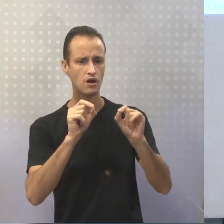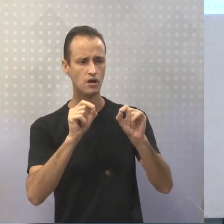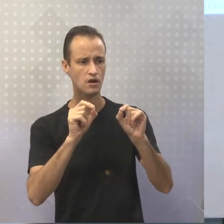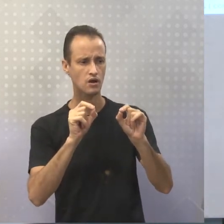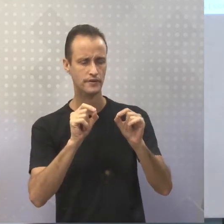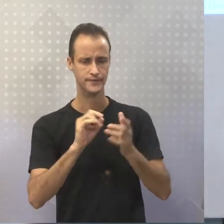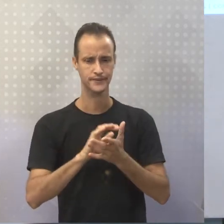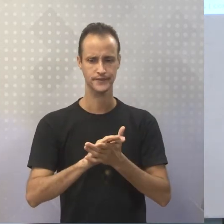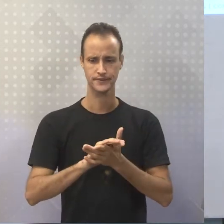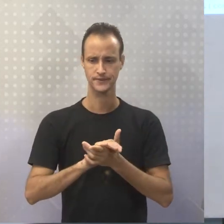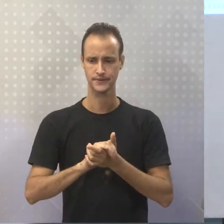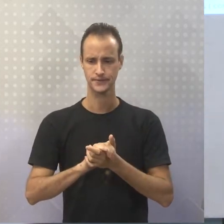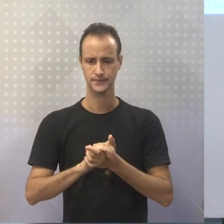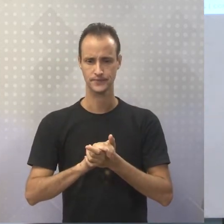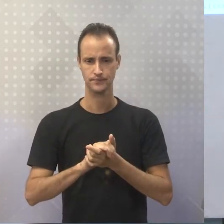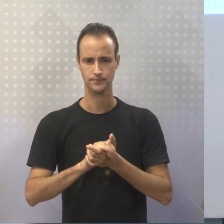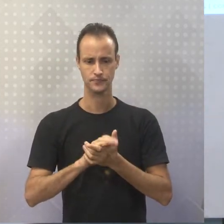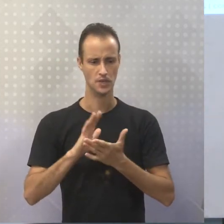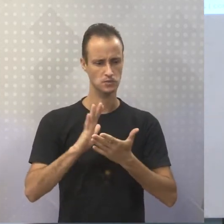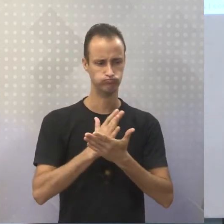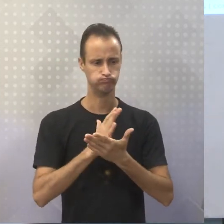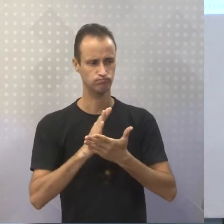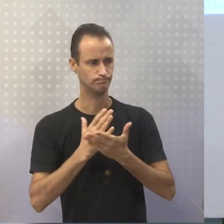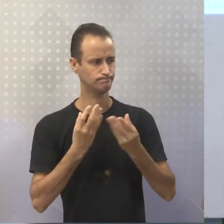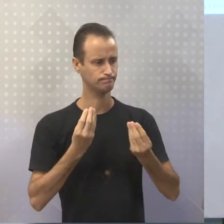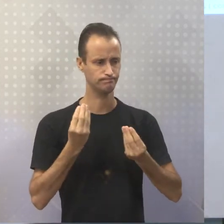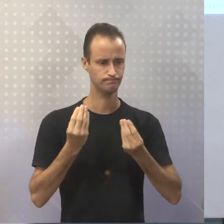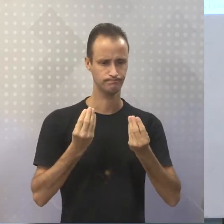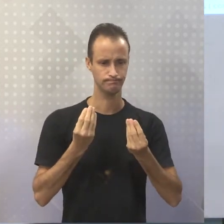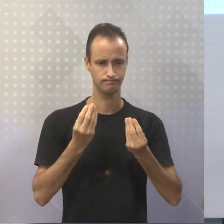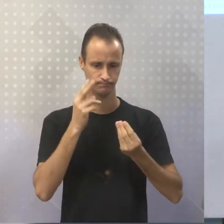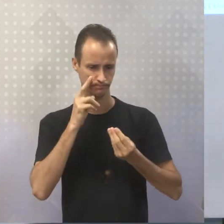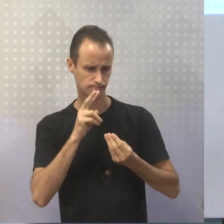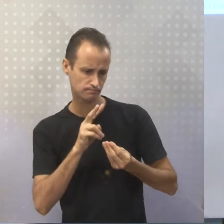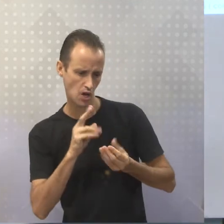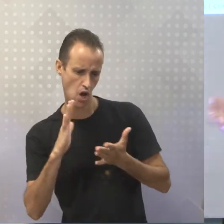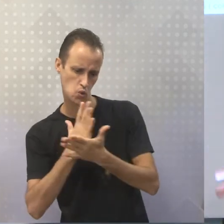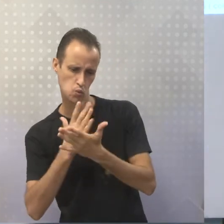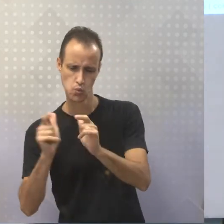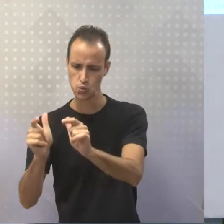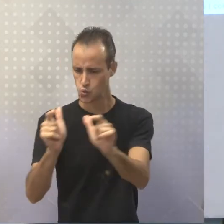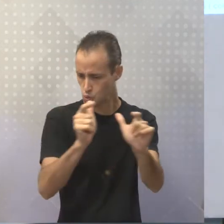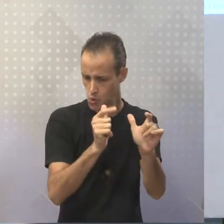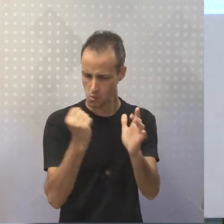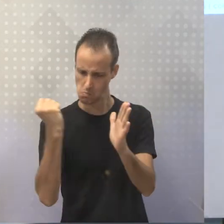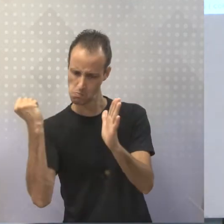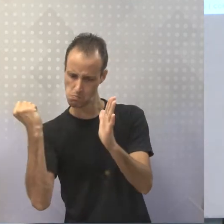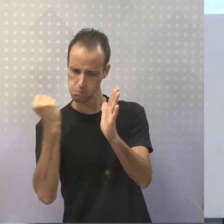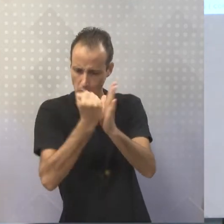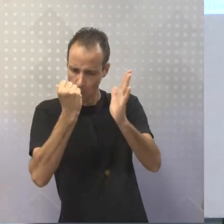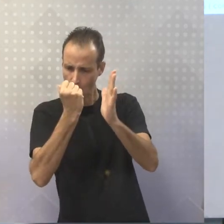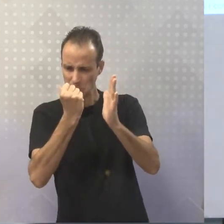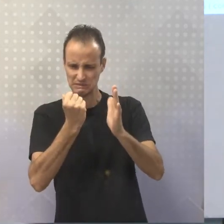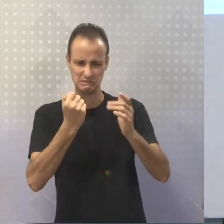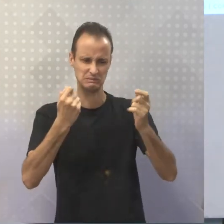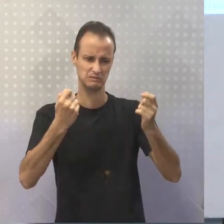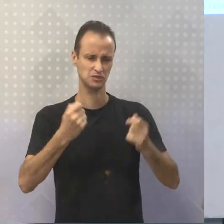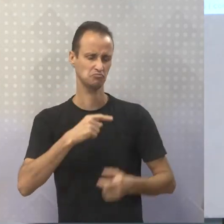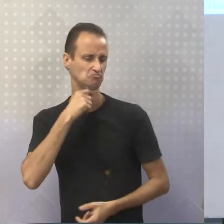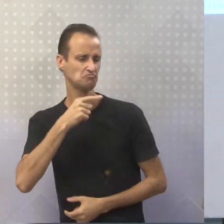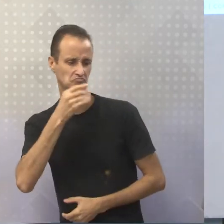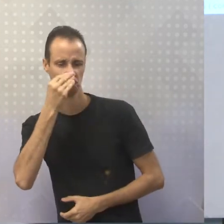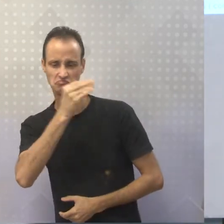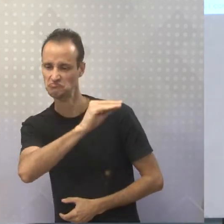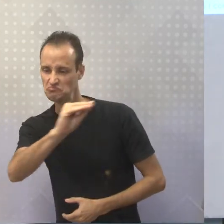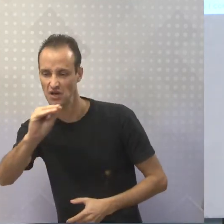patrimônios públicos que precisam ser melhor cuidados